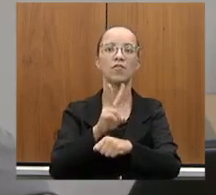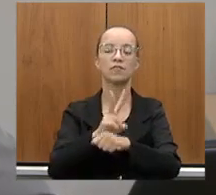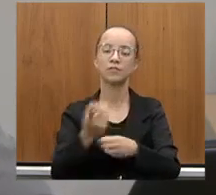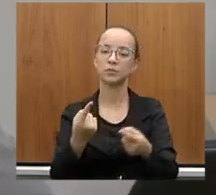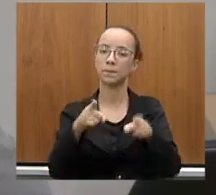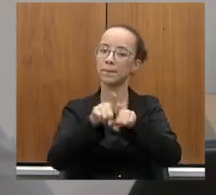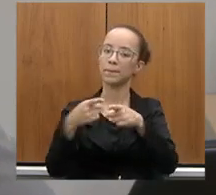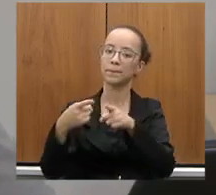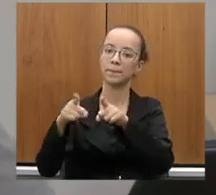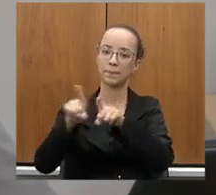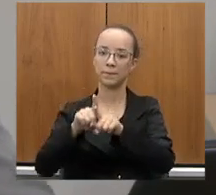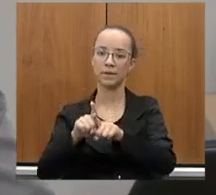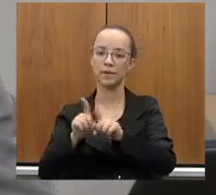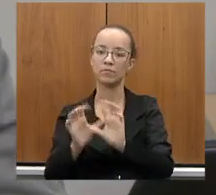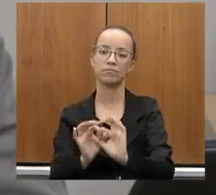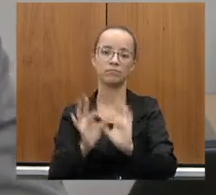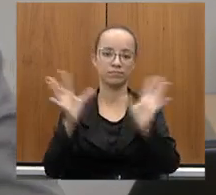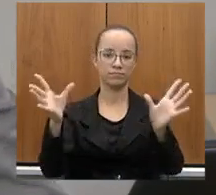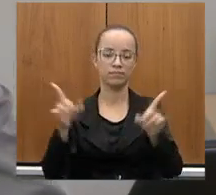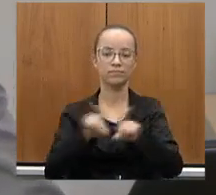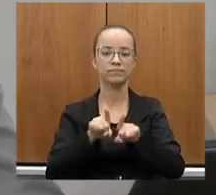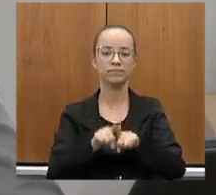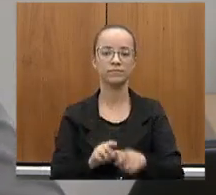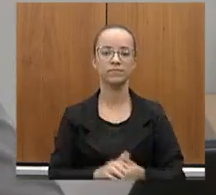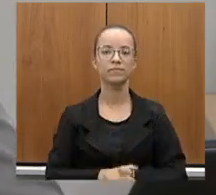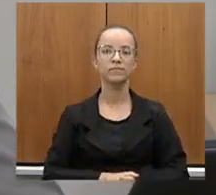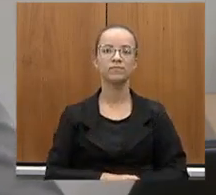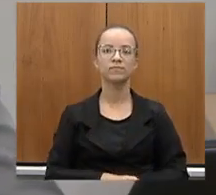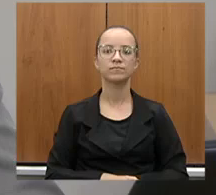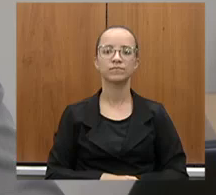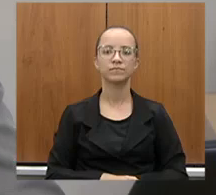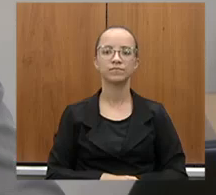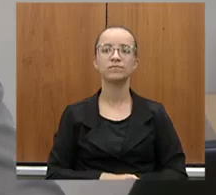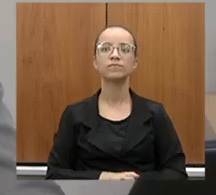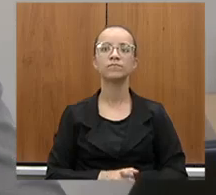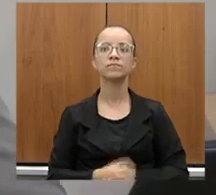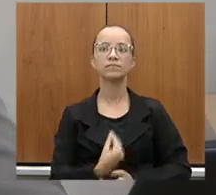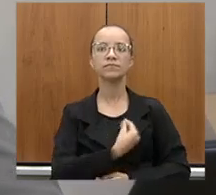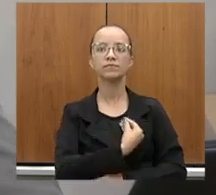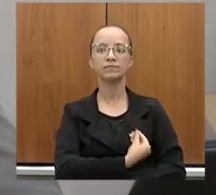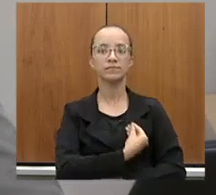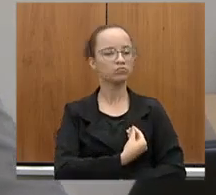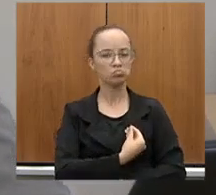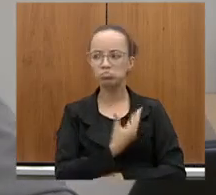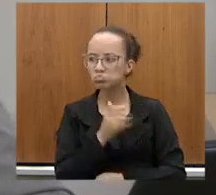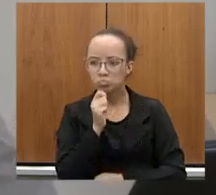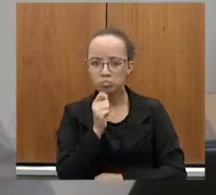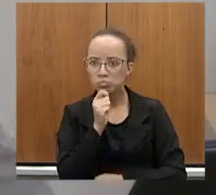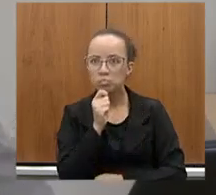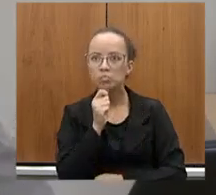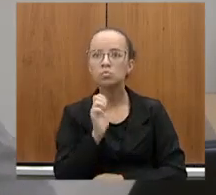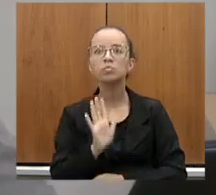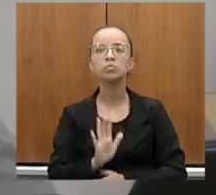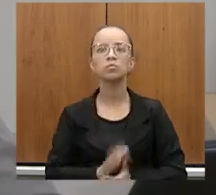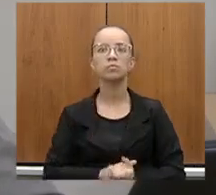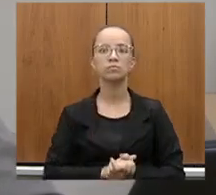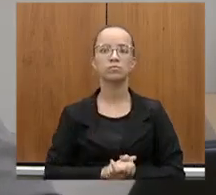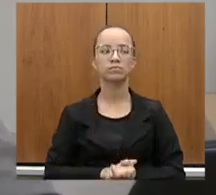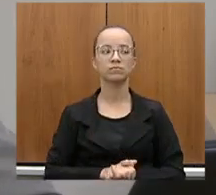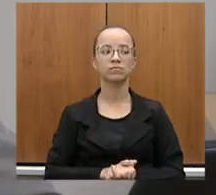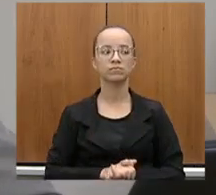e Parcerias. Pode ser o único asfalto desse próximo. Ela está? Não? É o mais bom.